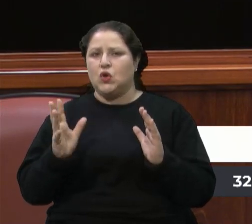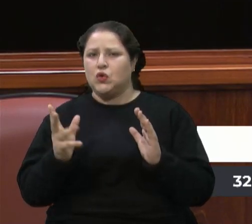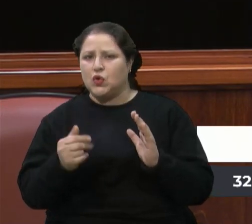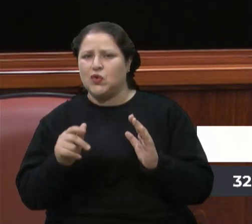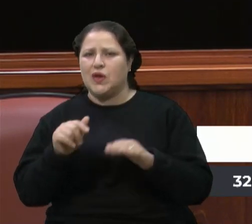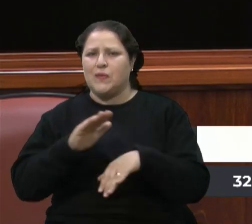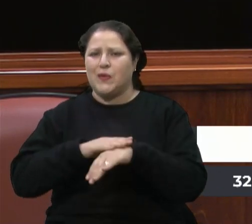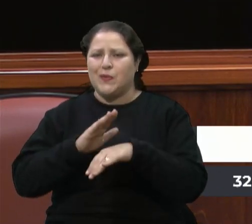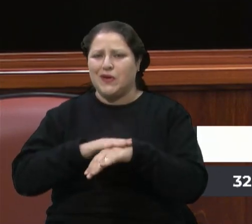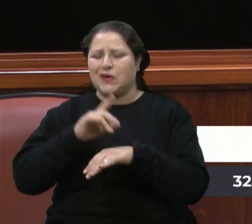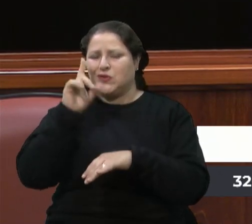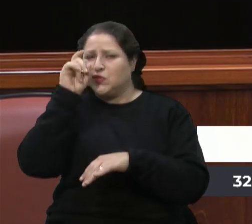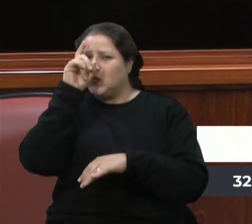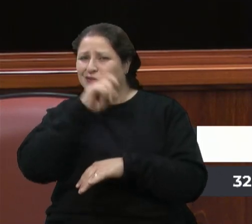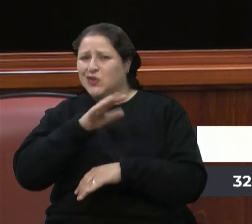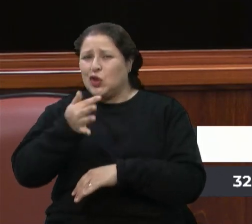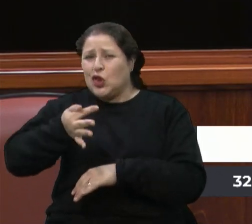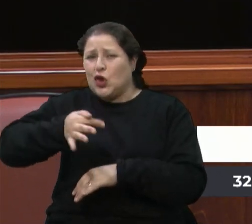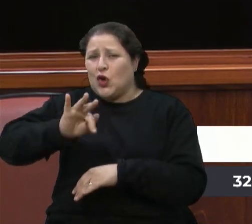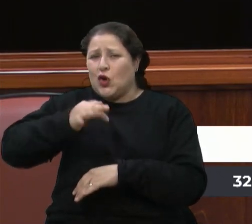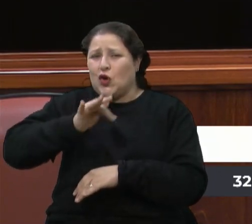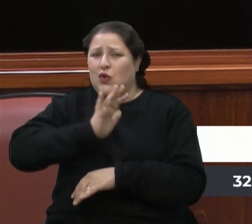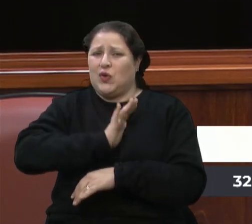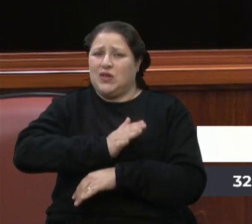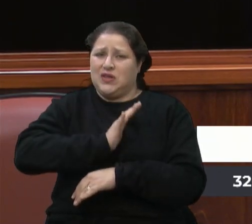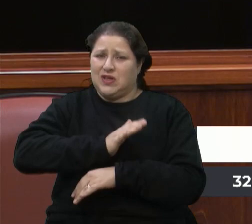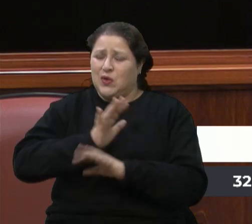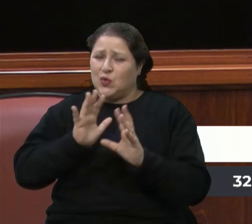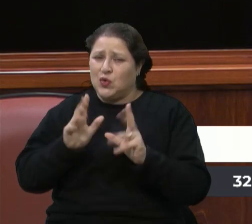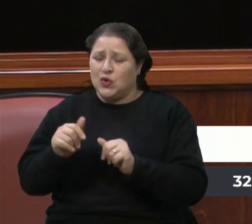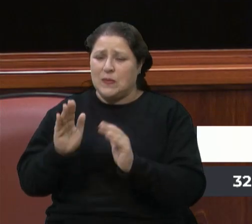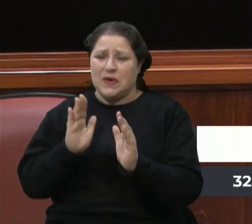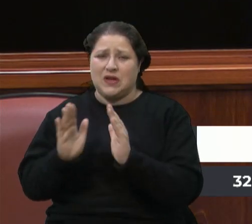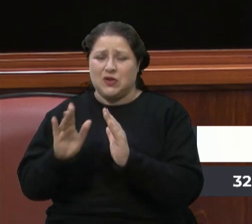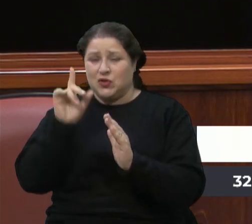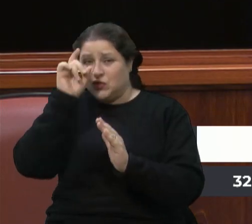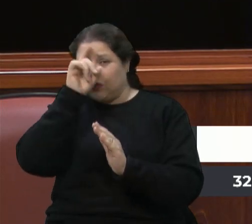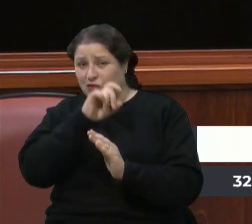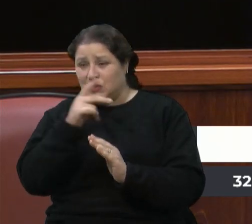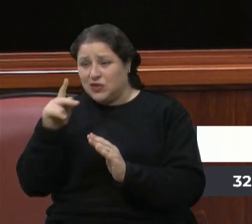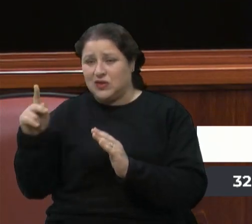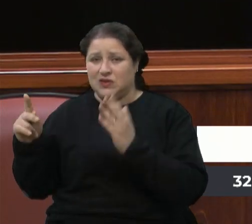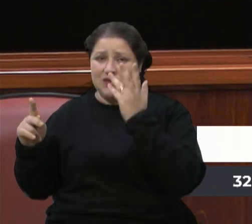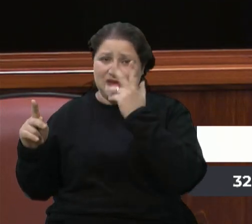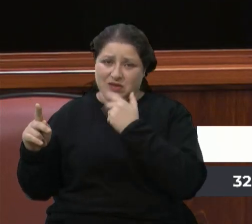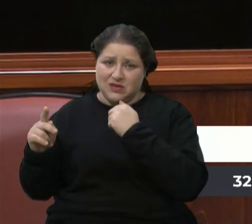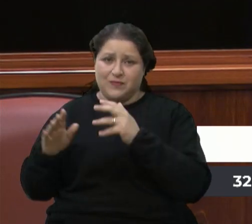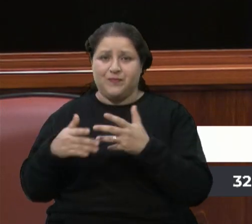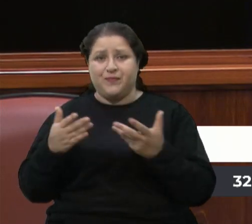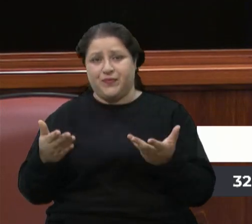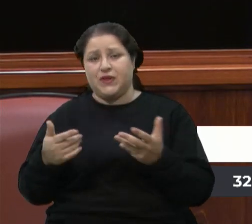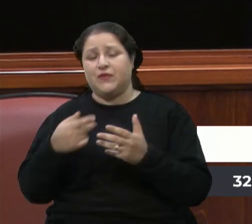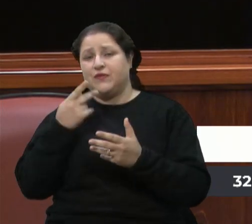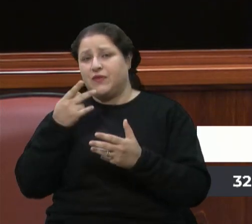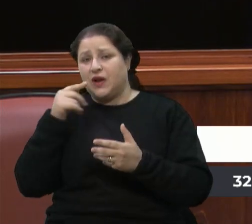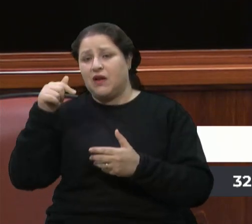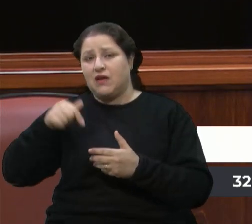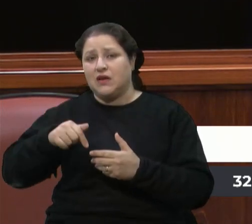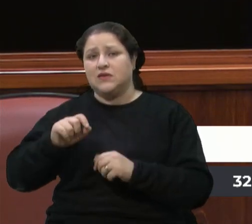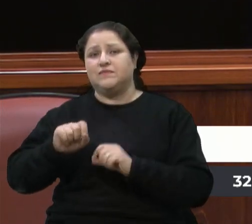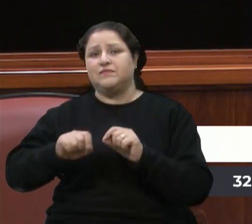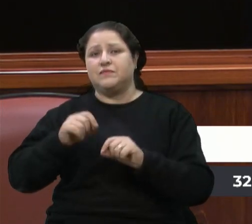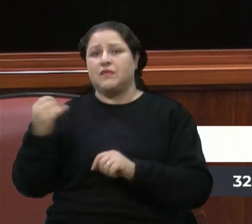dolorosos, né, gente, todos são períodos difíceis, dolorosos para essas crianças. Então, eu destaco aqui a importância,